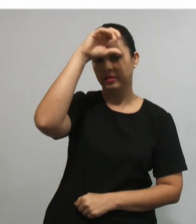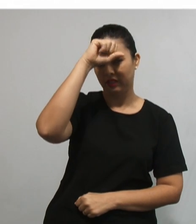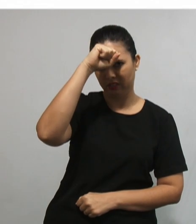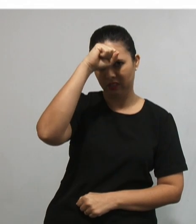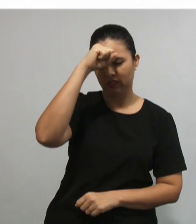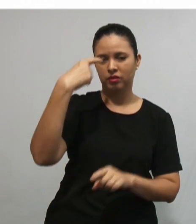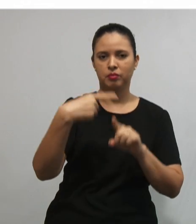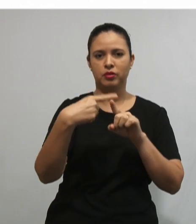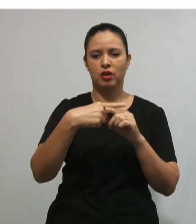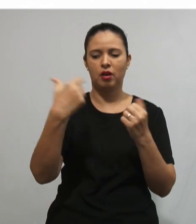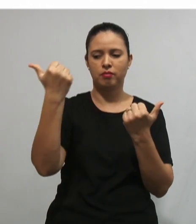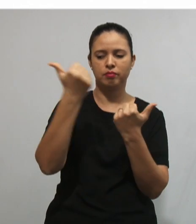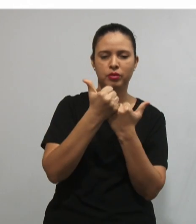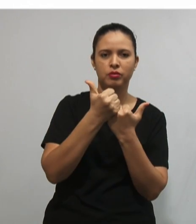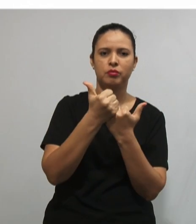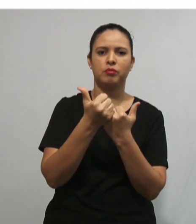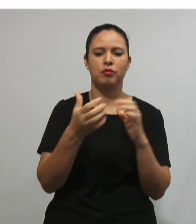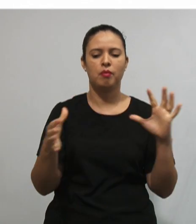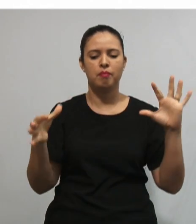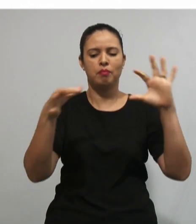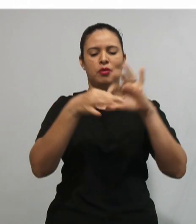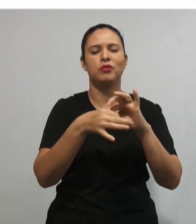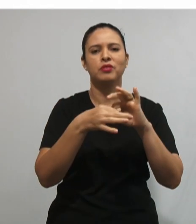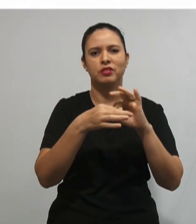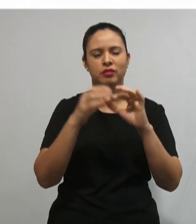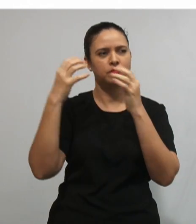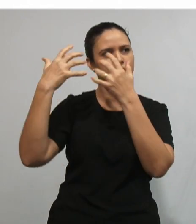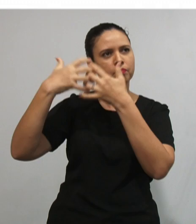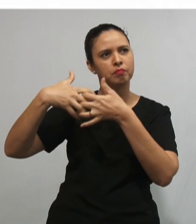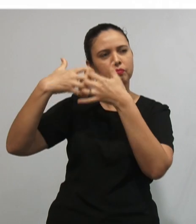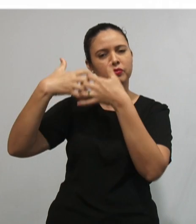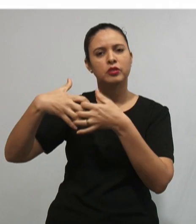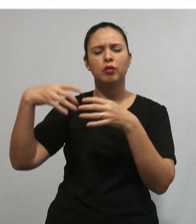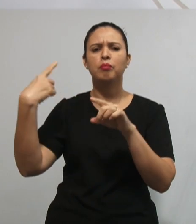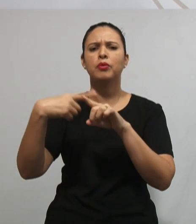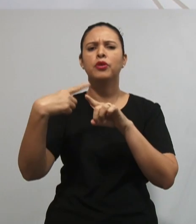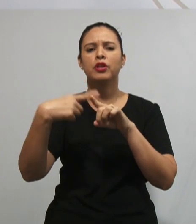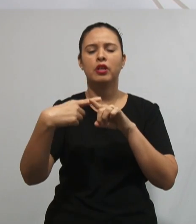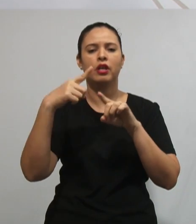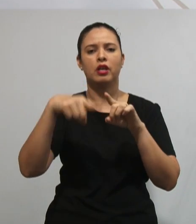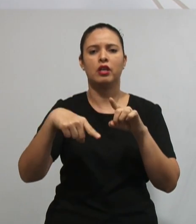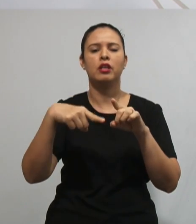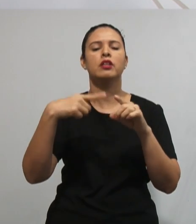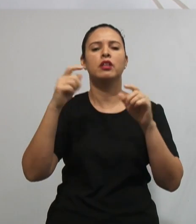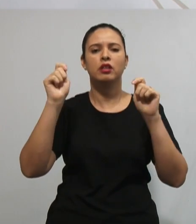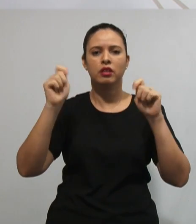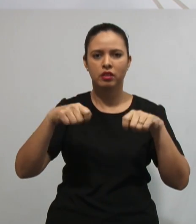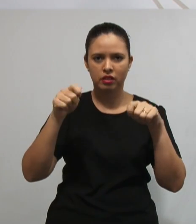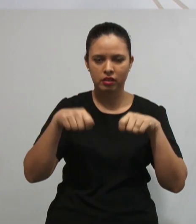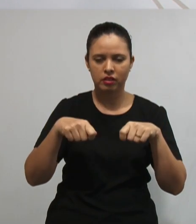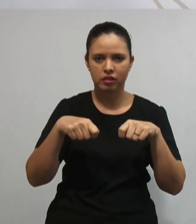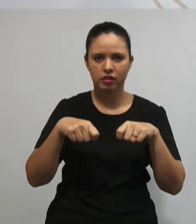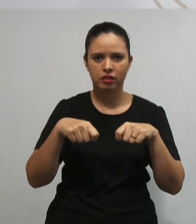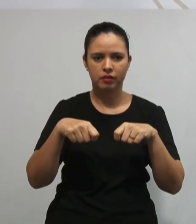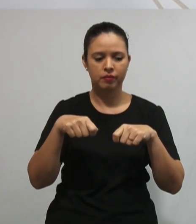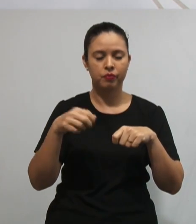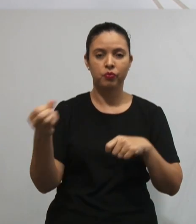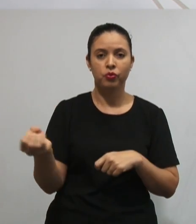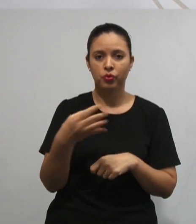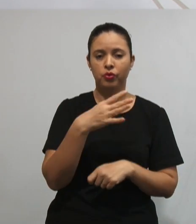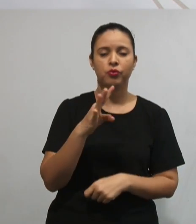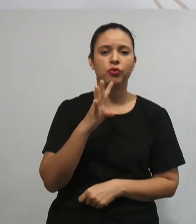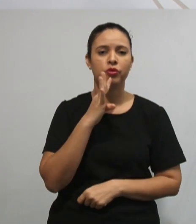cognitivas. Ou seja, ponte por quê? Porque vai proporcionar, né, que o novo